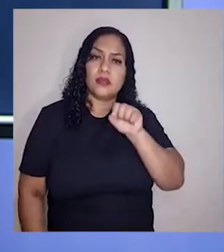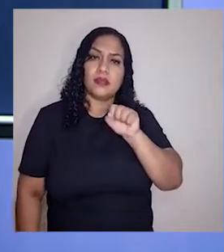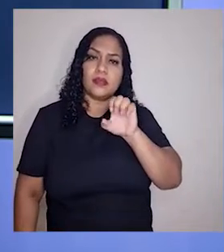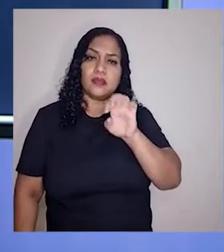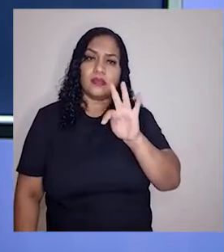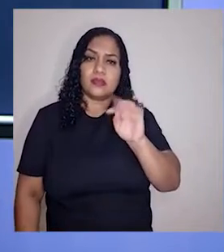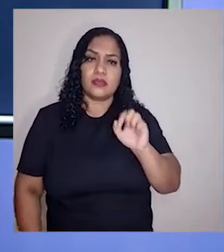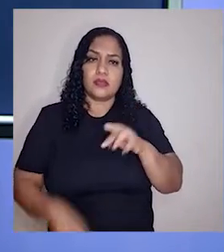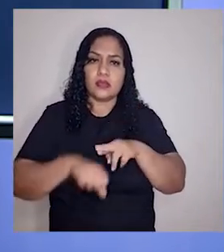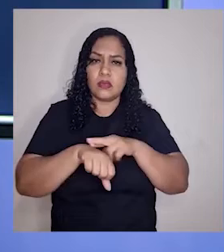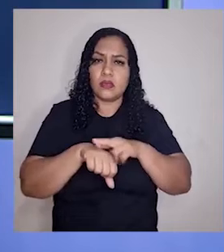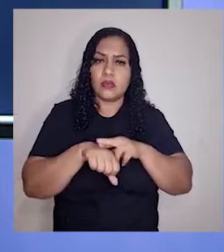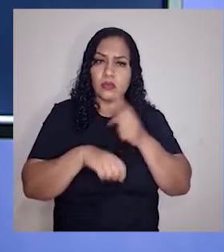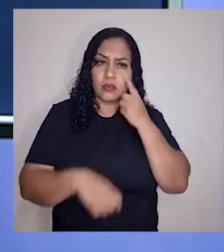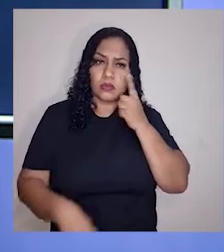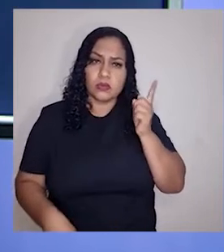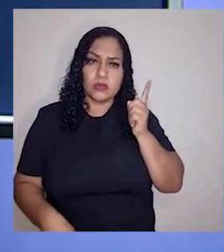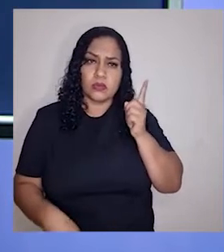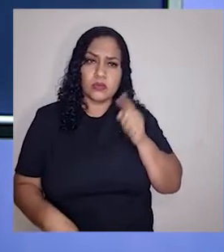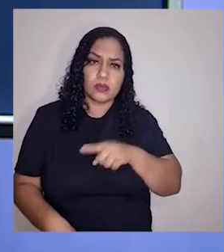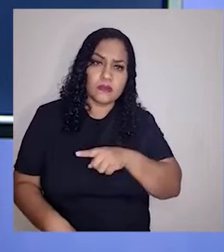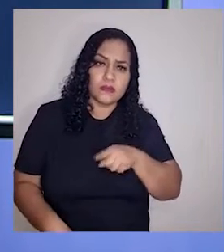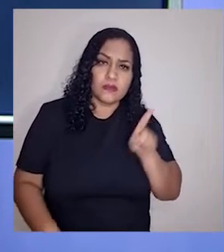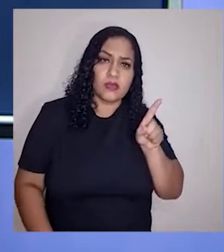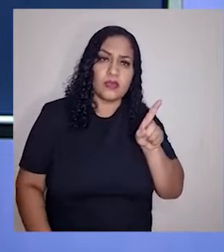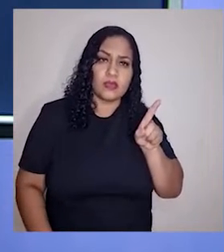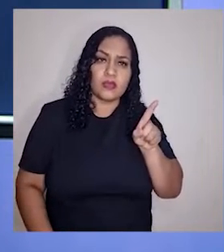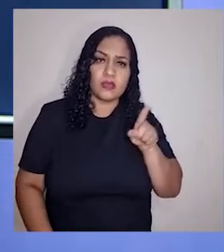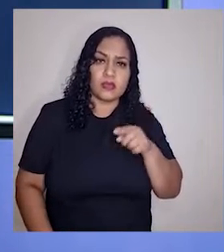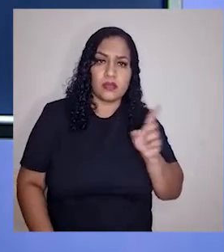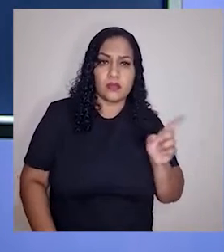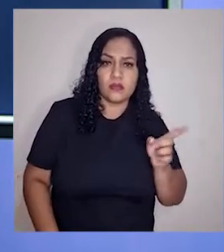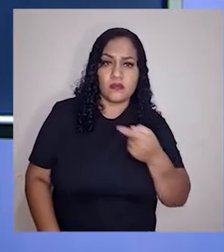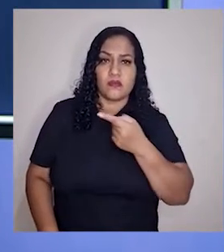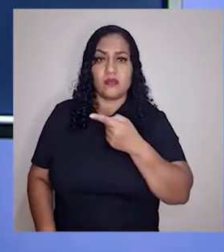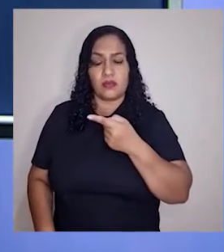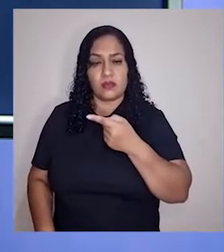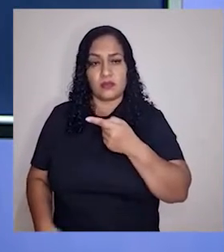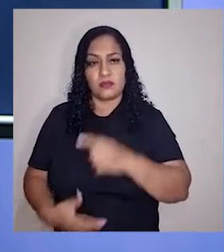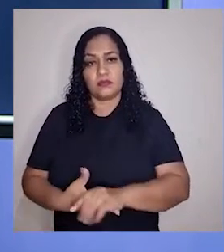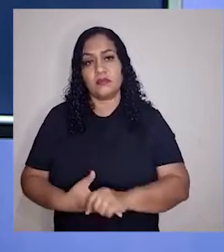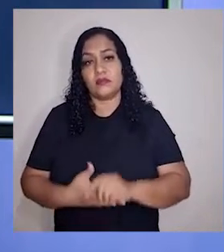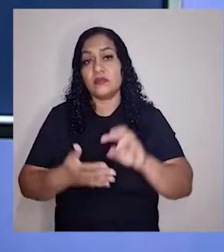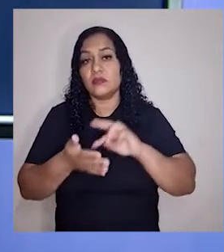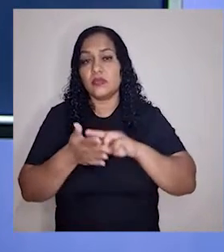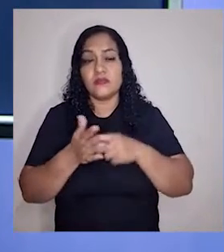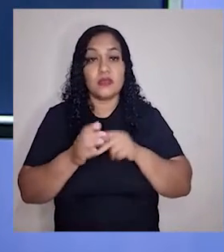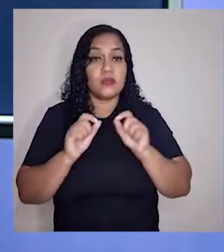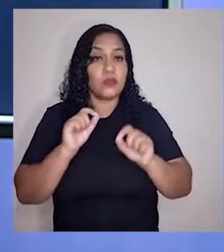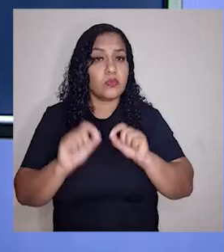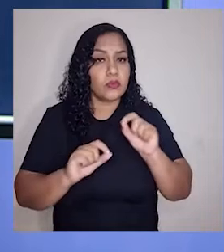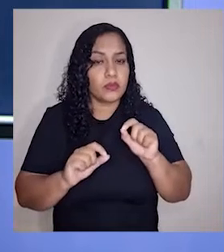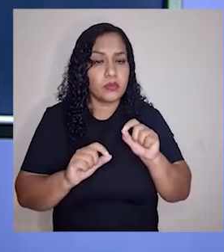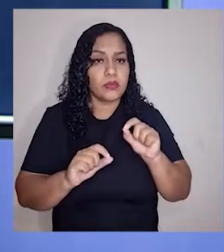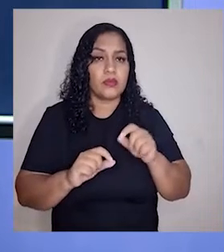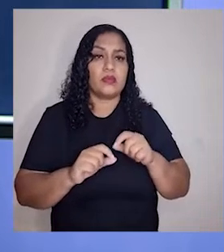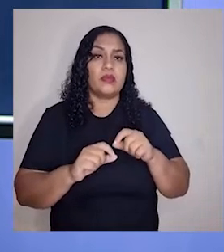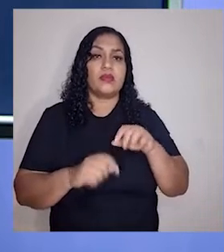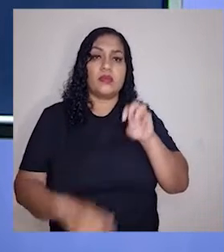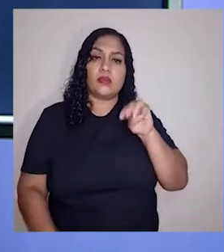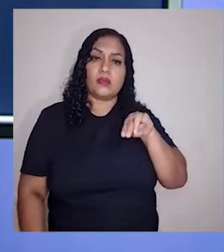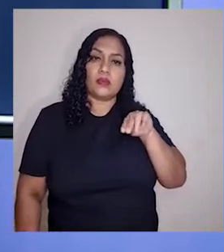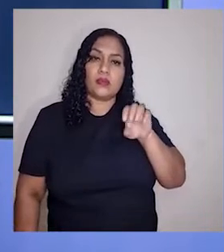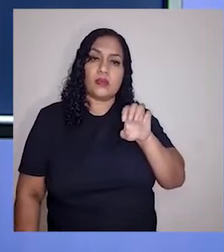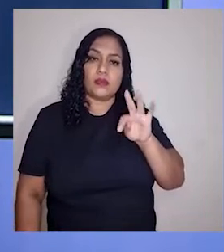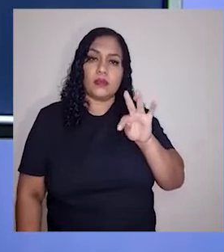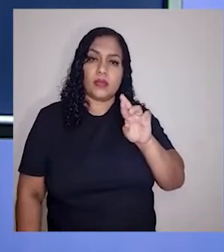Essas setinhas, entendam o seguinte, a setinha que vai, no caso aqui essa vai e essa vem. A metrópole, pessoal, no